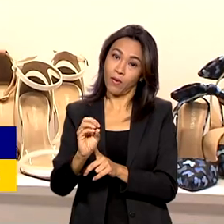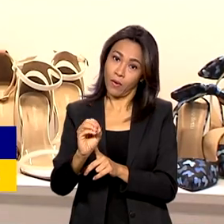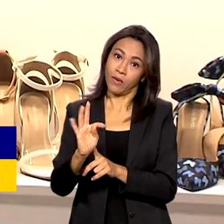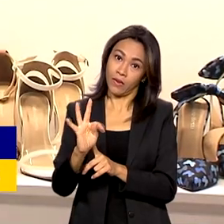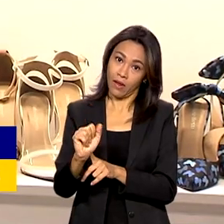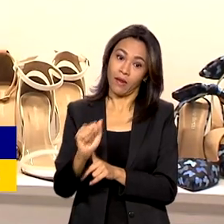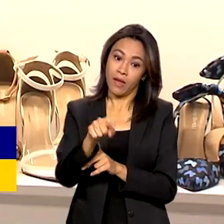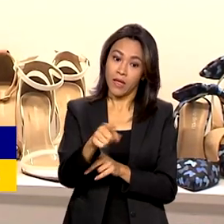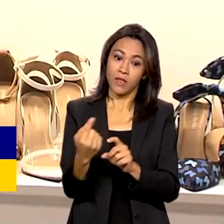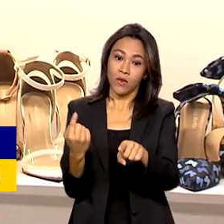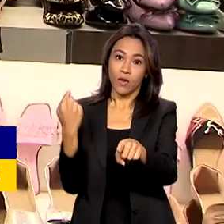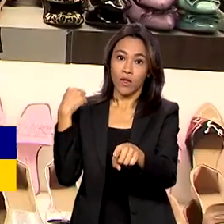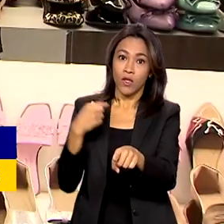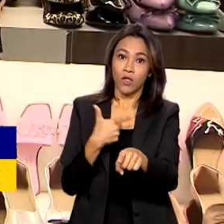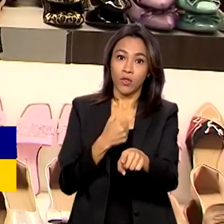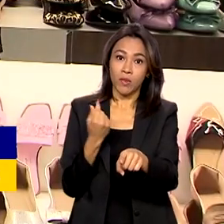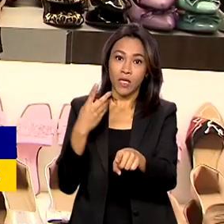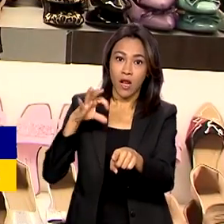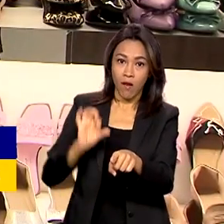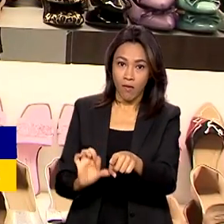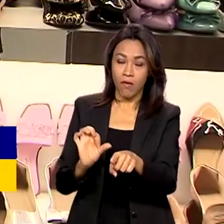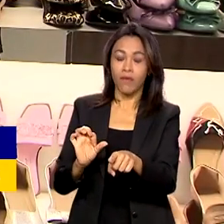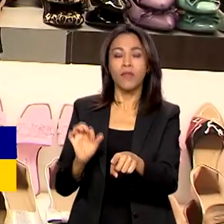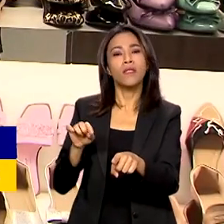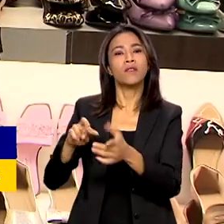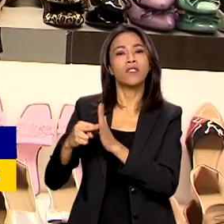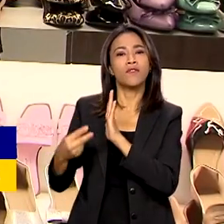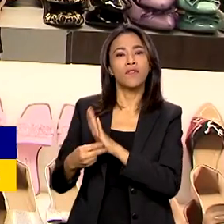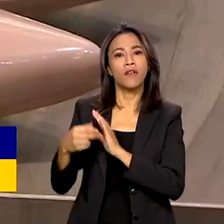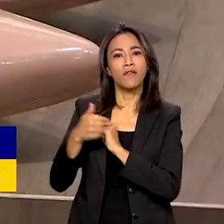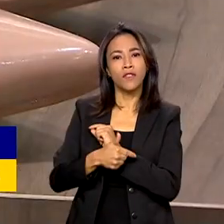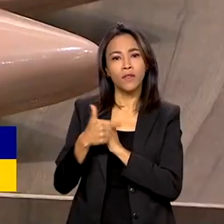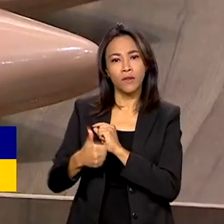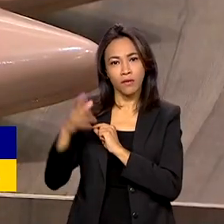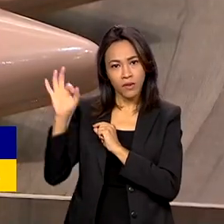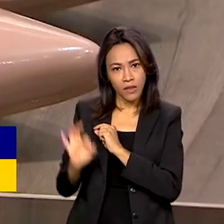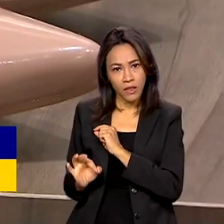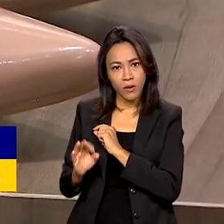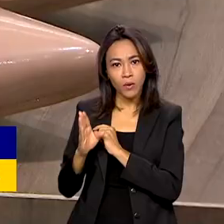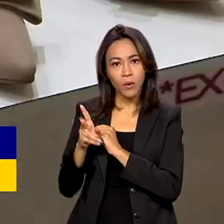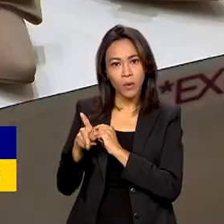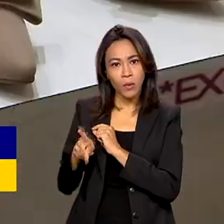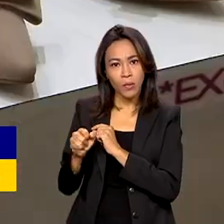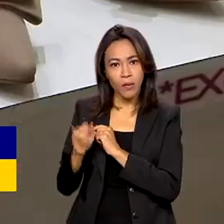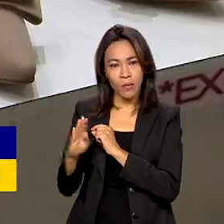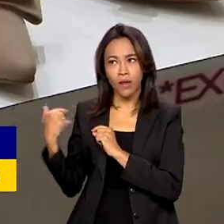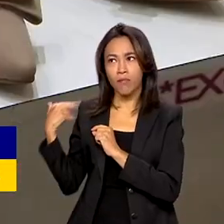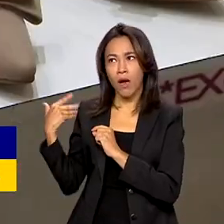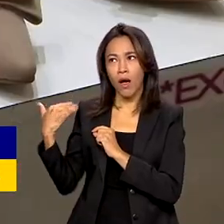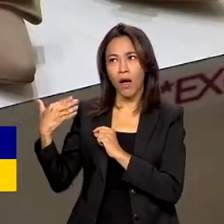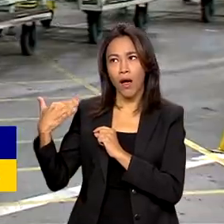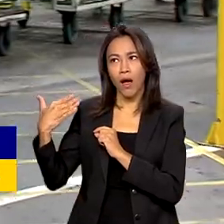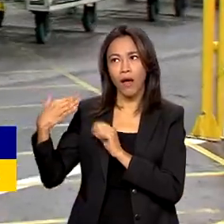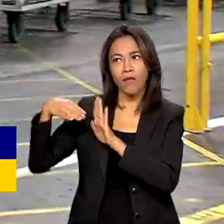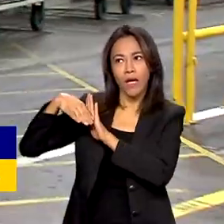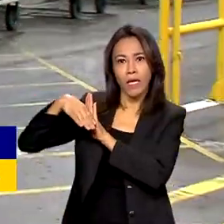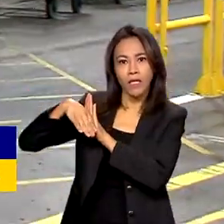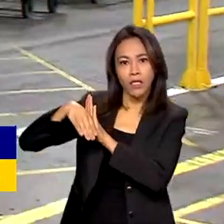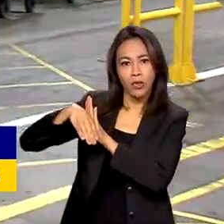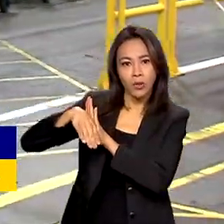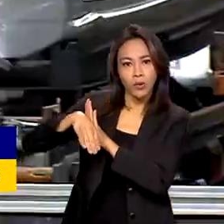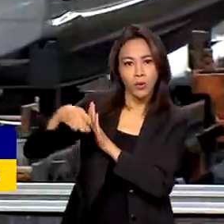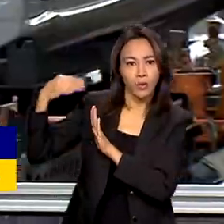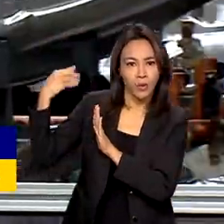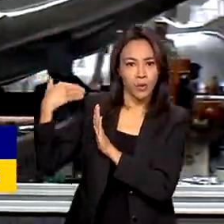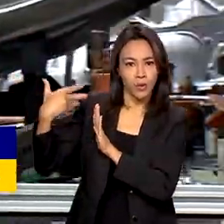E representava 22% do produto interno bruto De lá para cá, o índice vem caindo Em